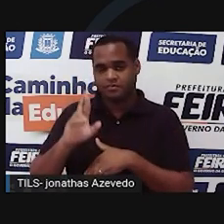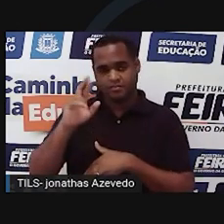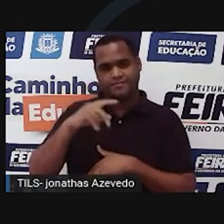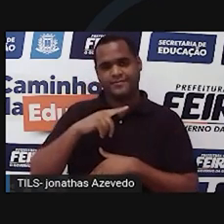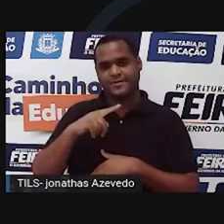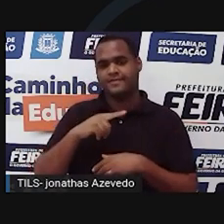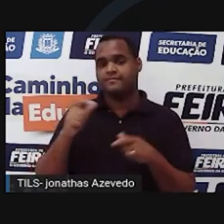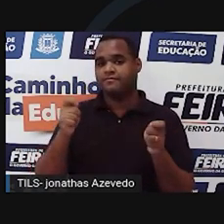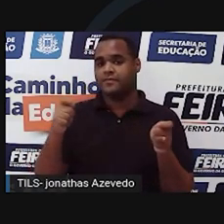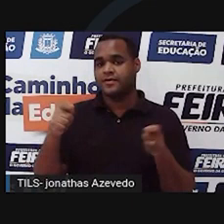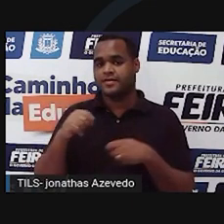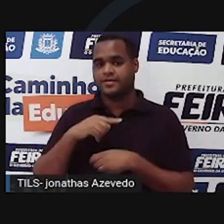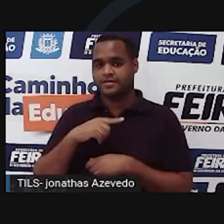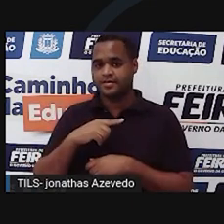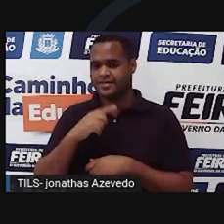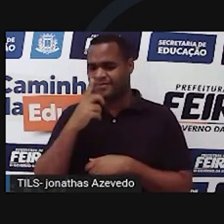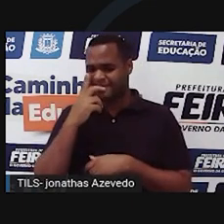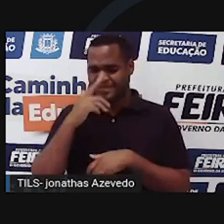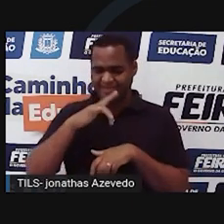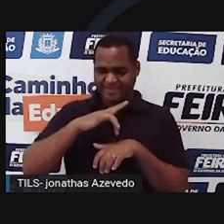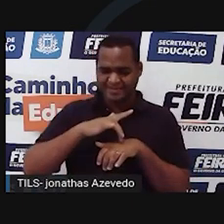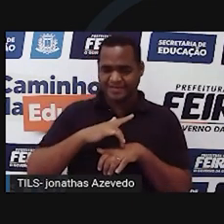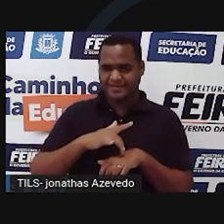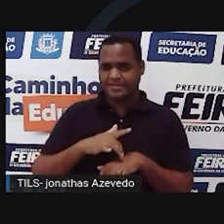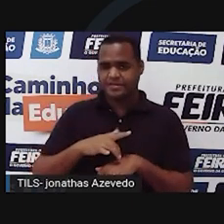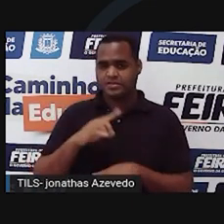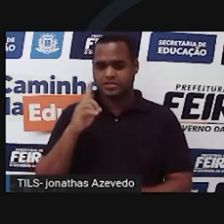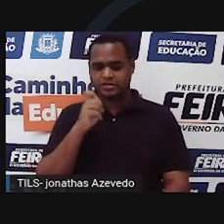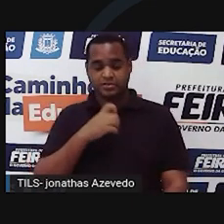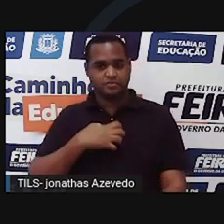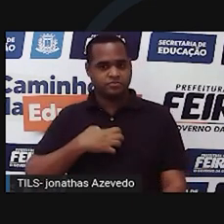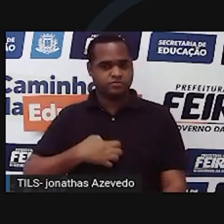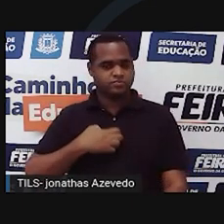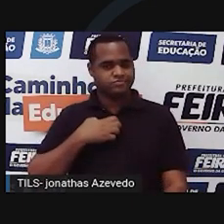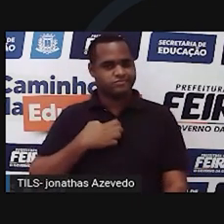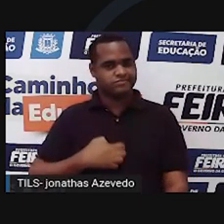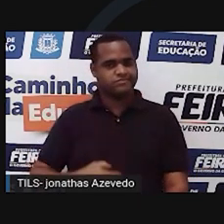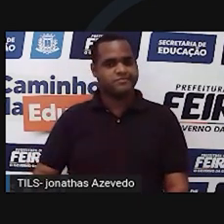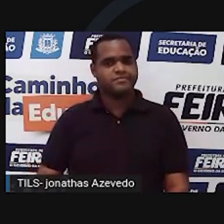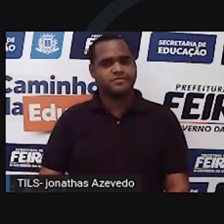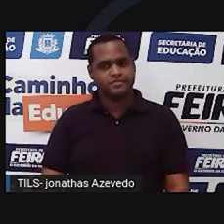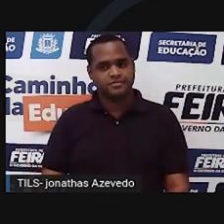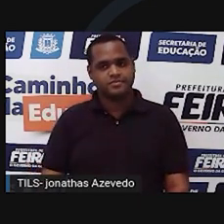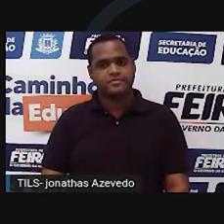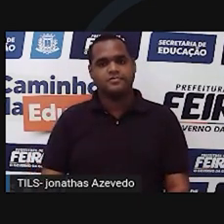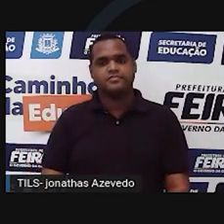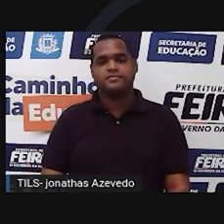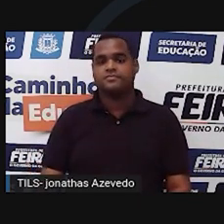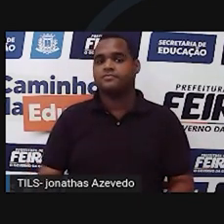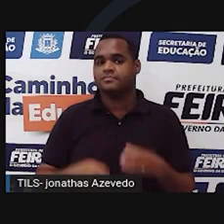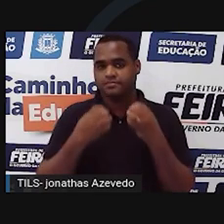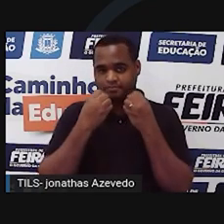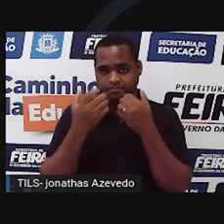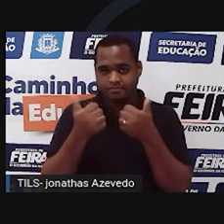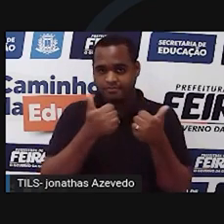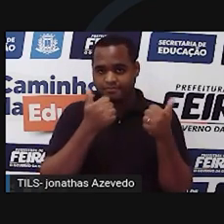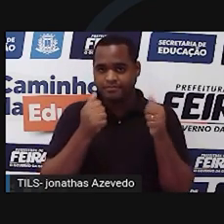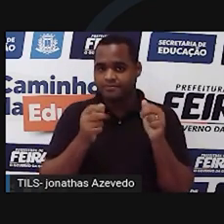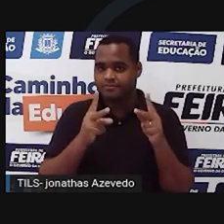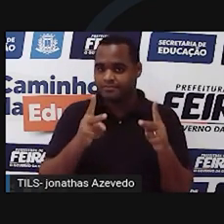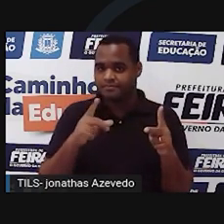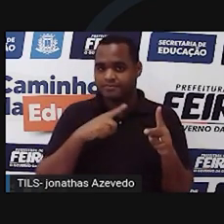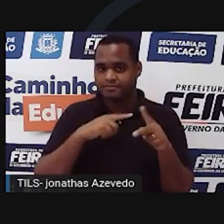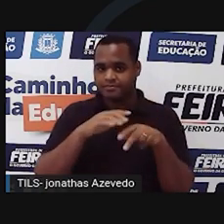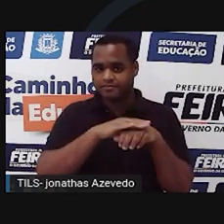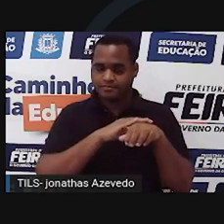lado, elas podem ser ingênuas, frias, rancorosas e introvisíveis. Muito bem. A gente vai continuar a nossa